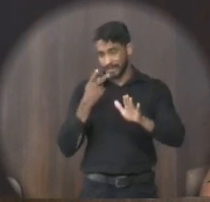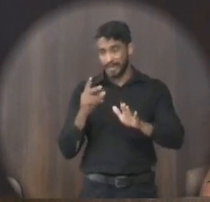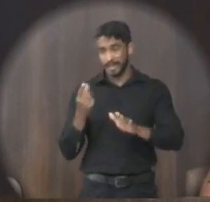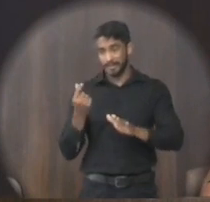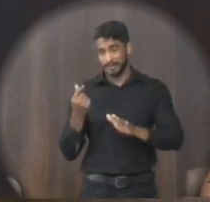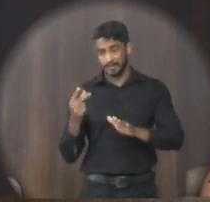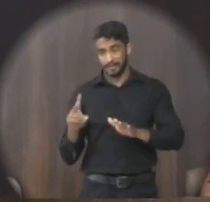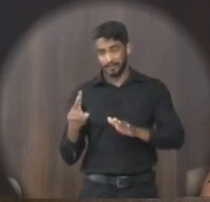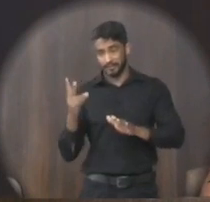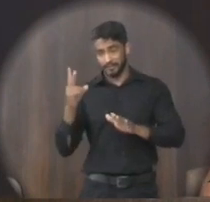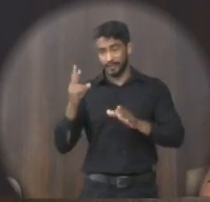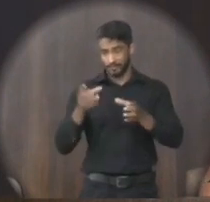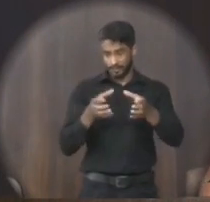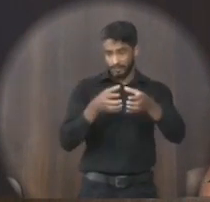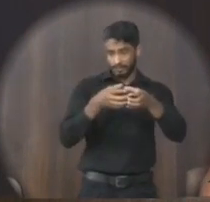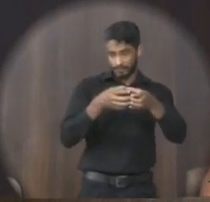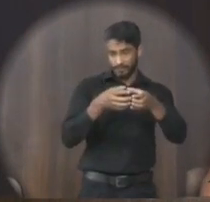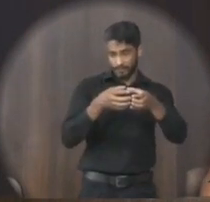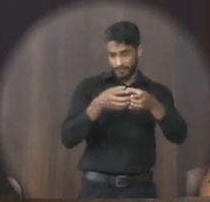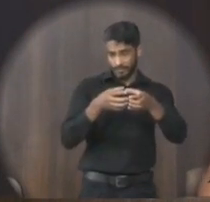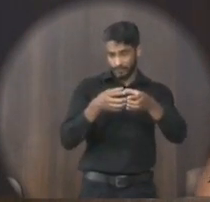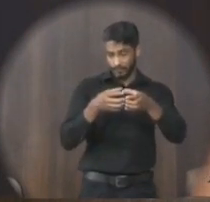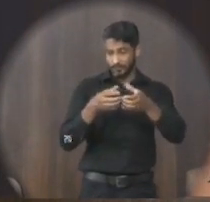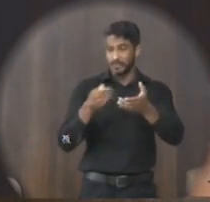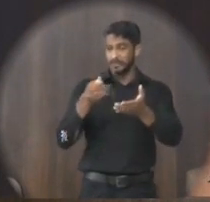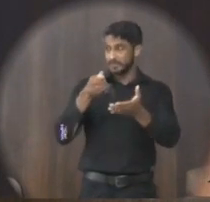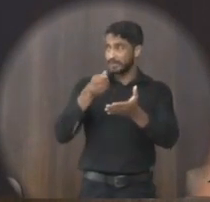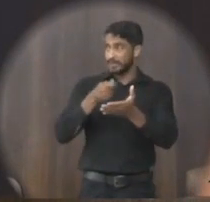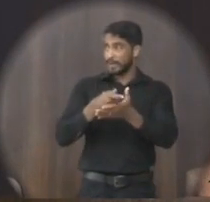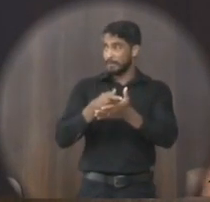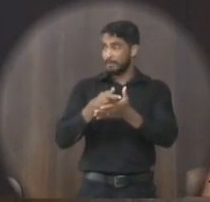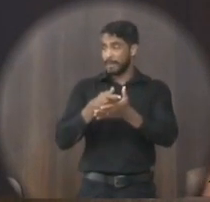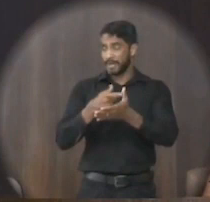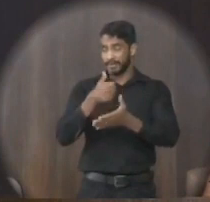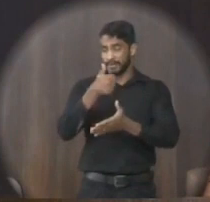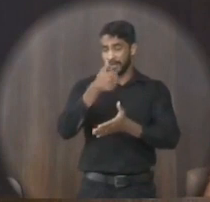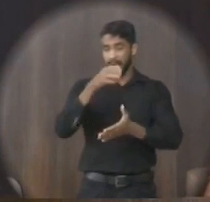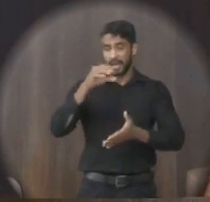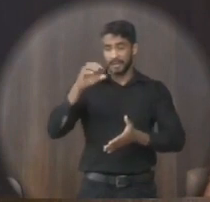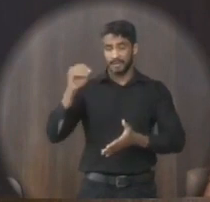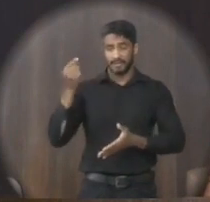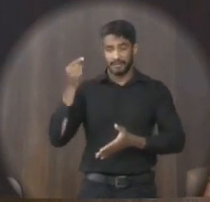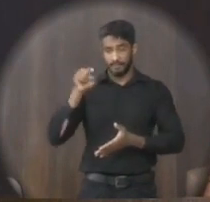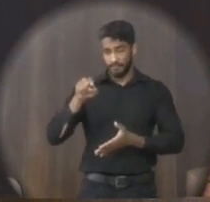O primeiro grupo seria indenizado de 100 mil,